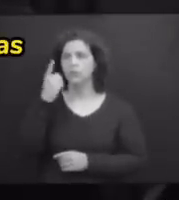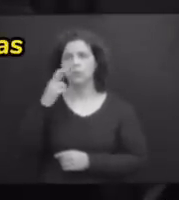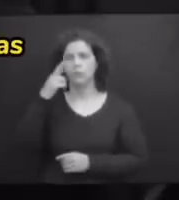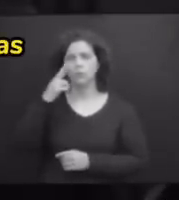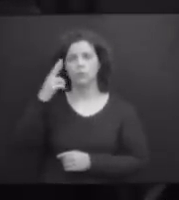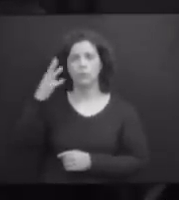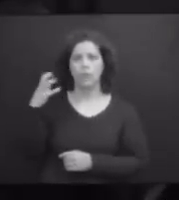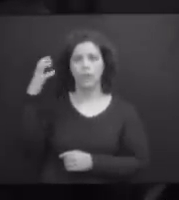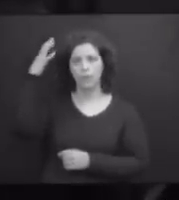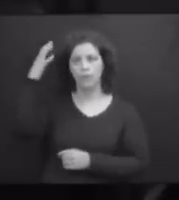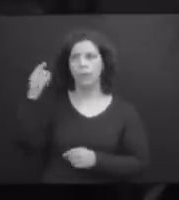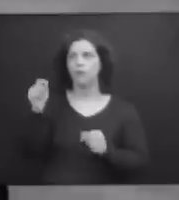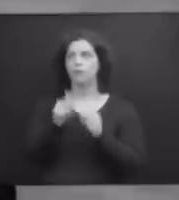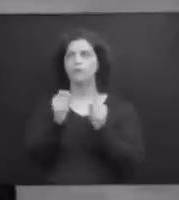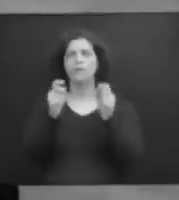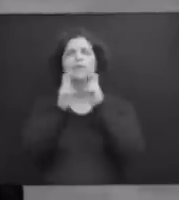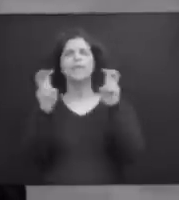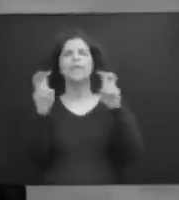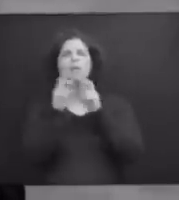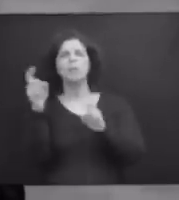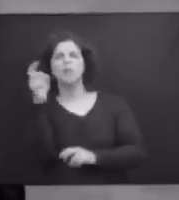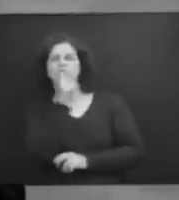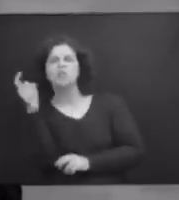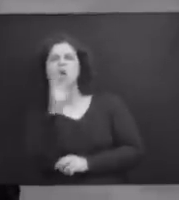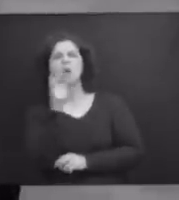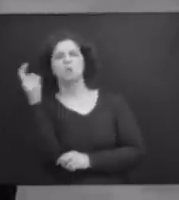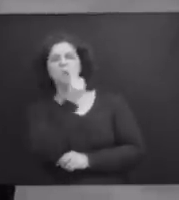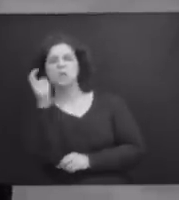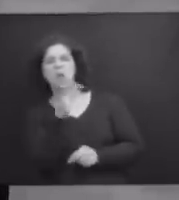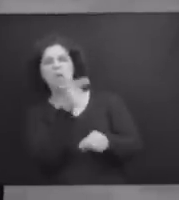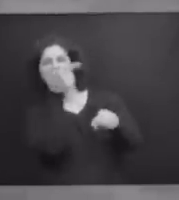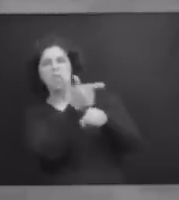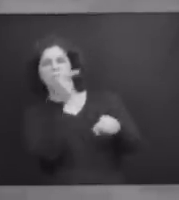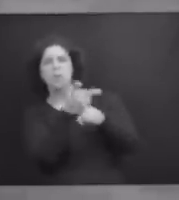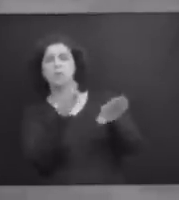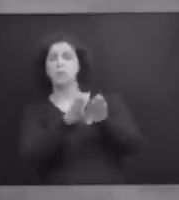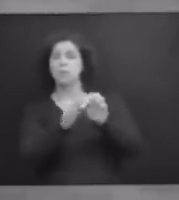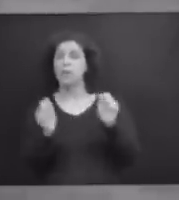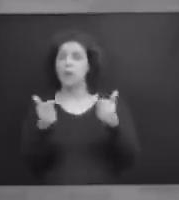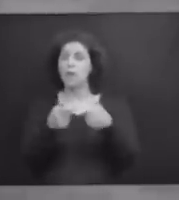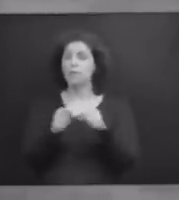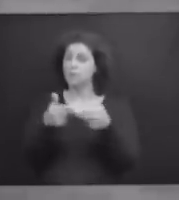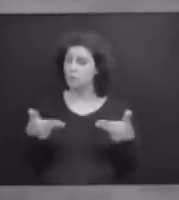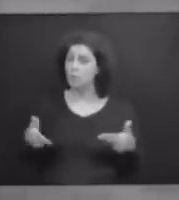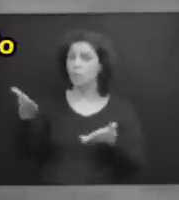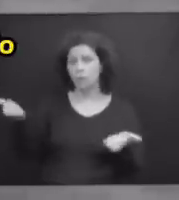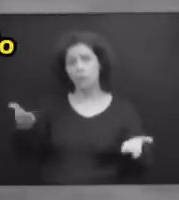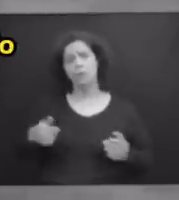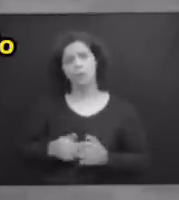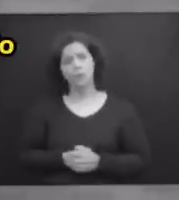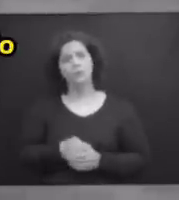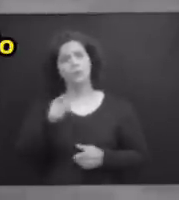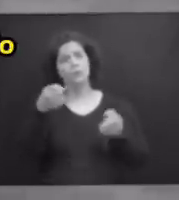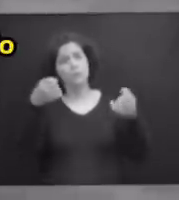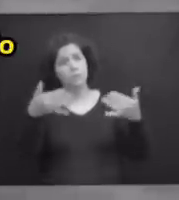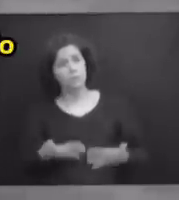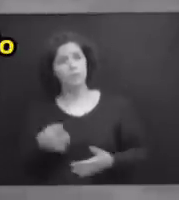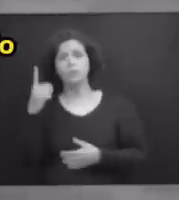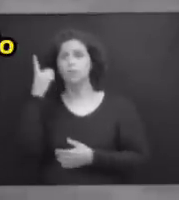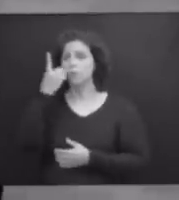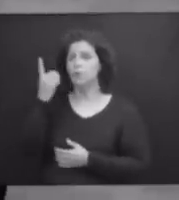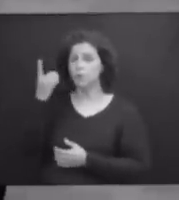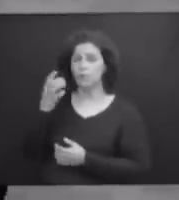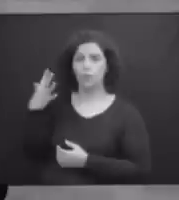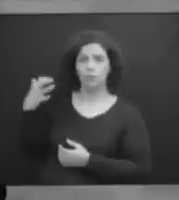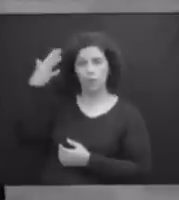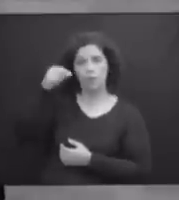Renato Freitas ficou dando gritos de mentiroso, mentiroso. Eu quero que essa casa tome a providência e que o senhor explique ao deputado